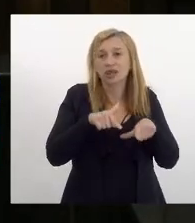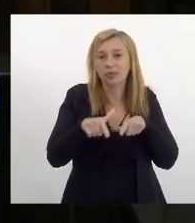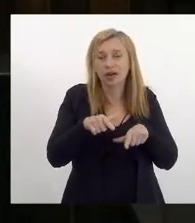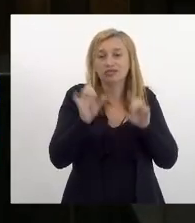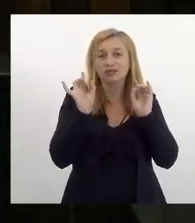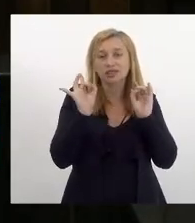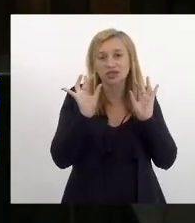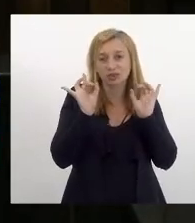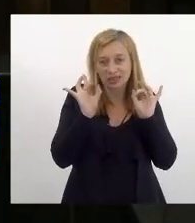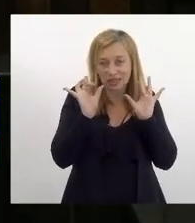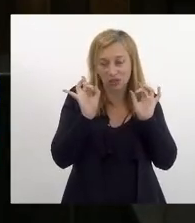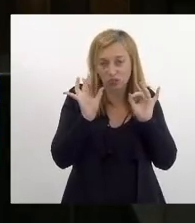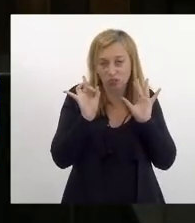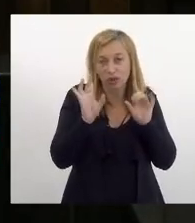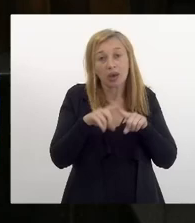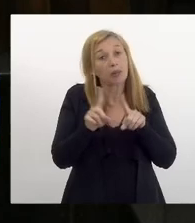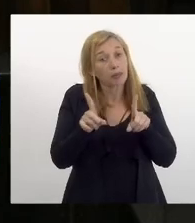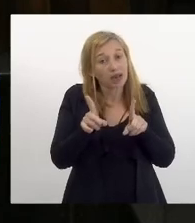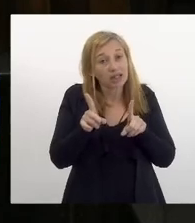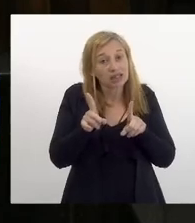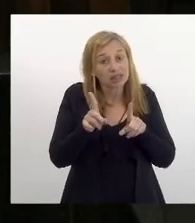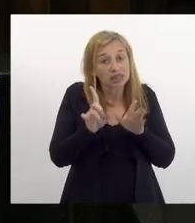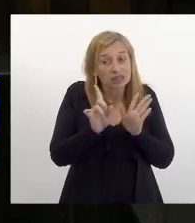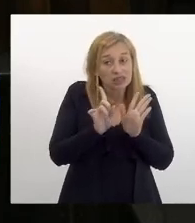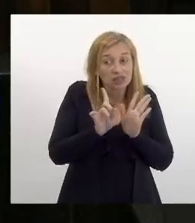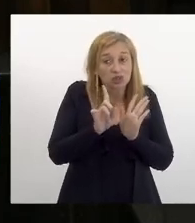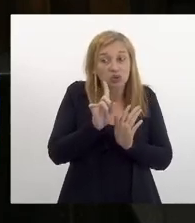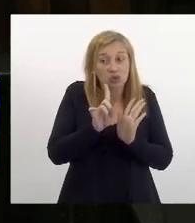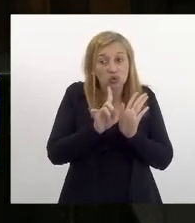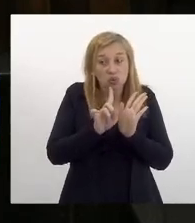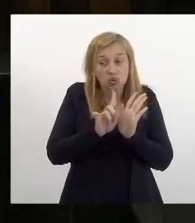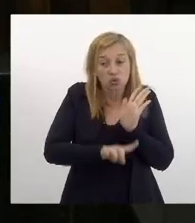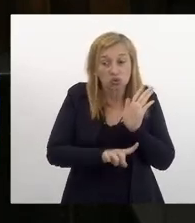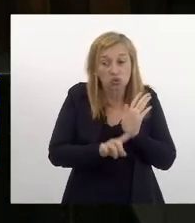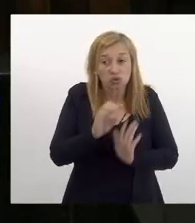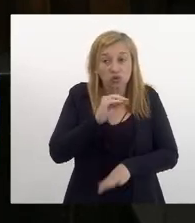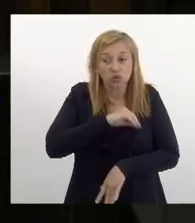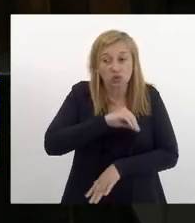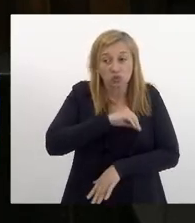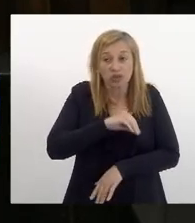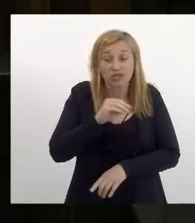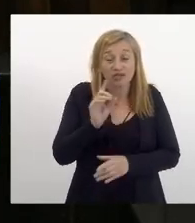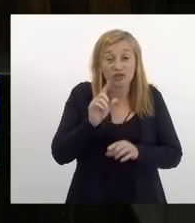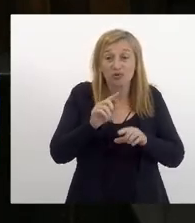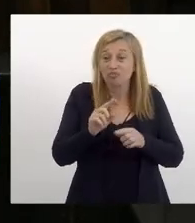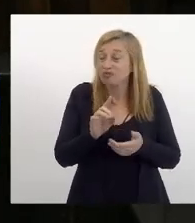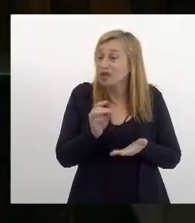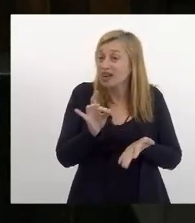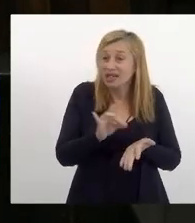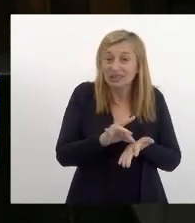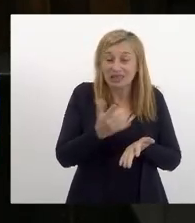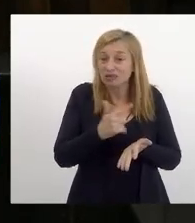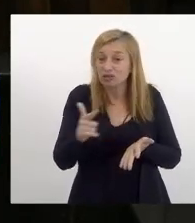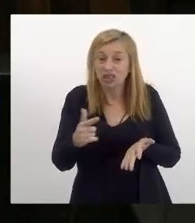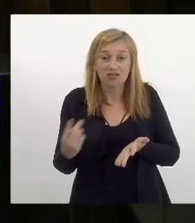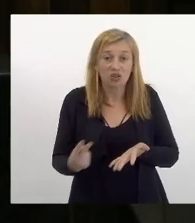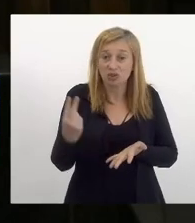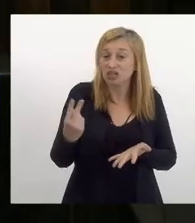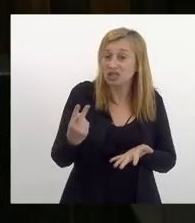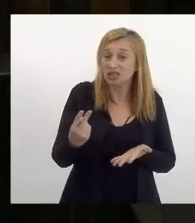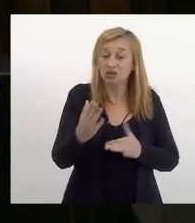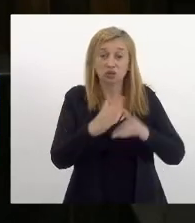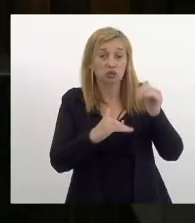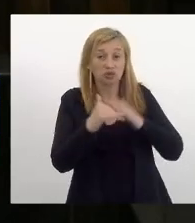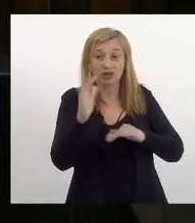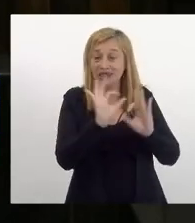especializado mas com uma remuneração absolutamente fora da realidade porque não há valorização das carreiras não há